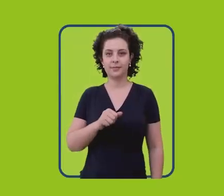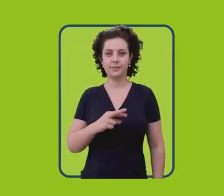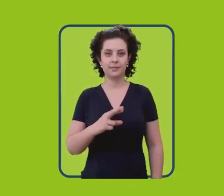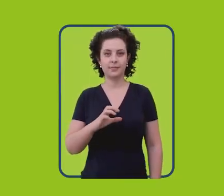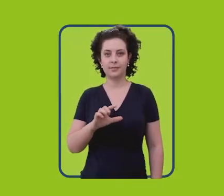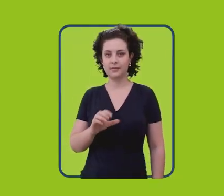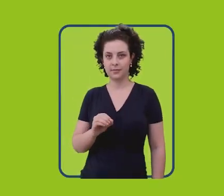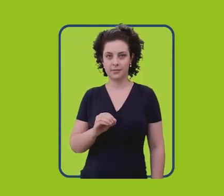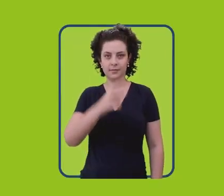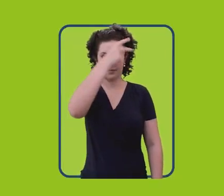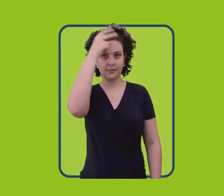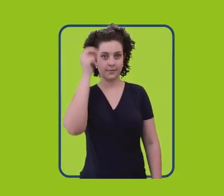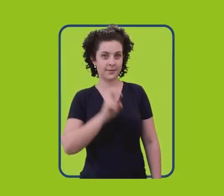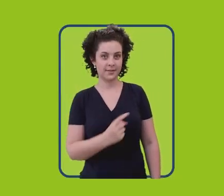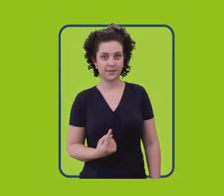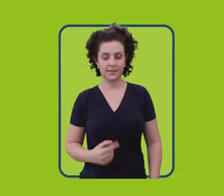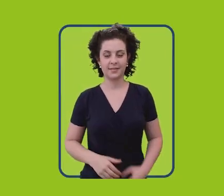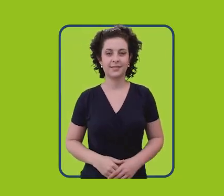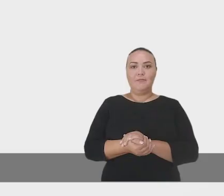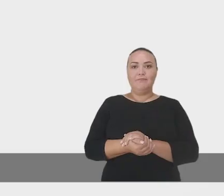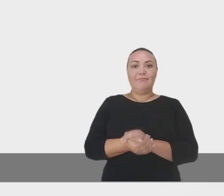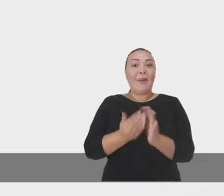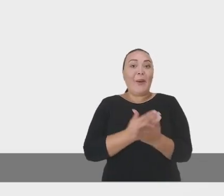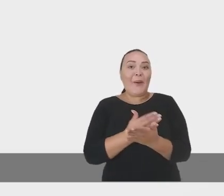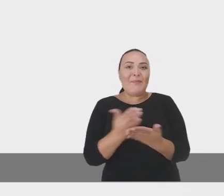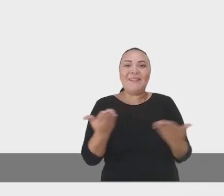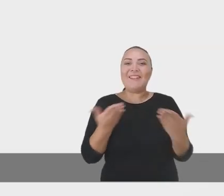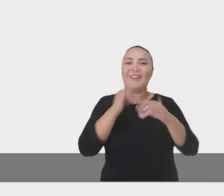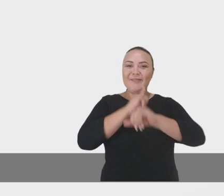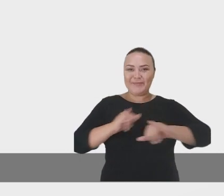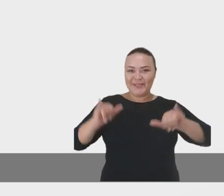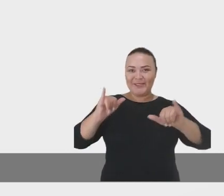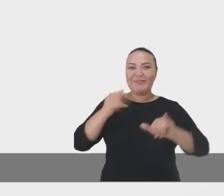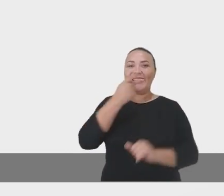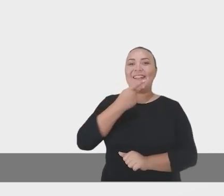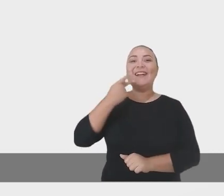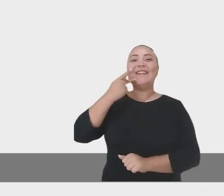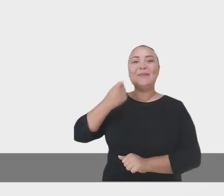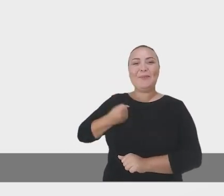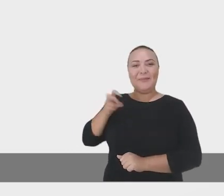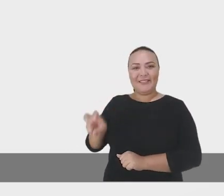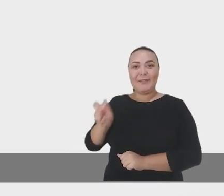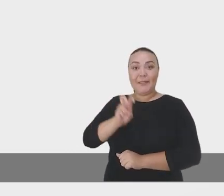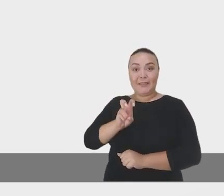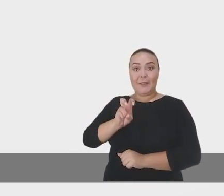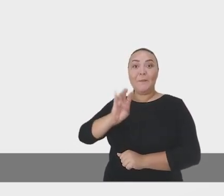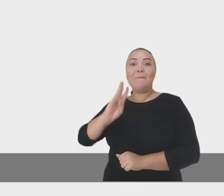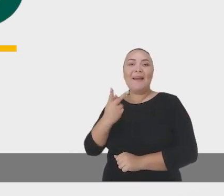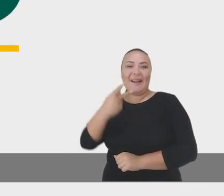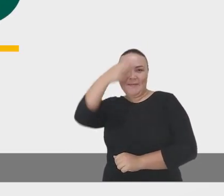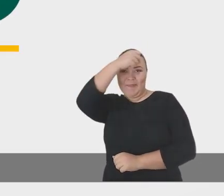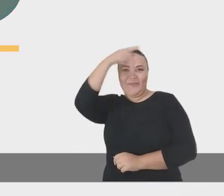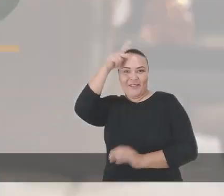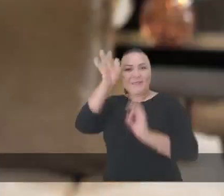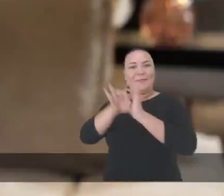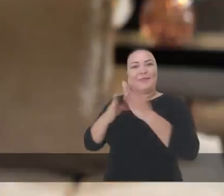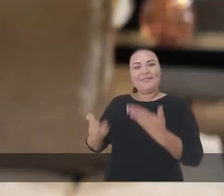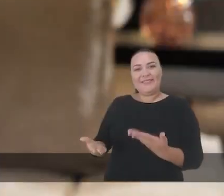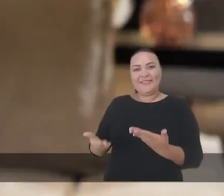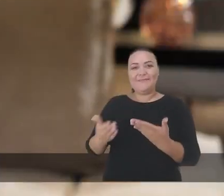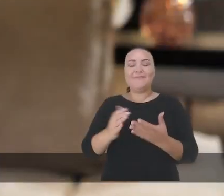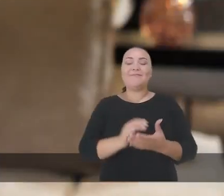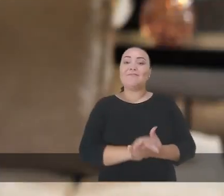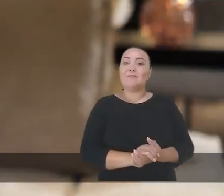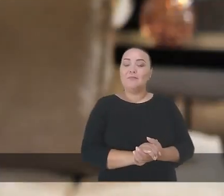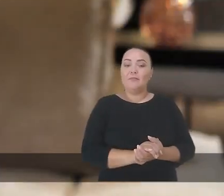Marcelo Souza e Silva. Prefeito 51. Começa agora o programa Calil 55. BH tem prefeito. Toda